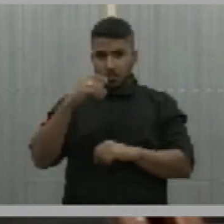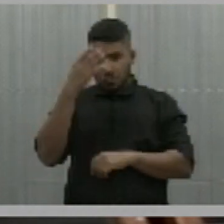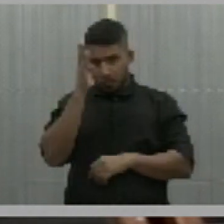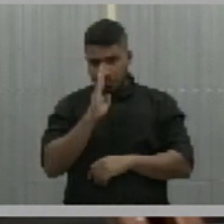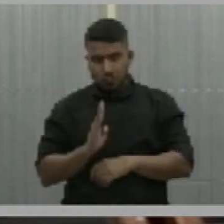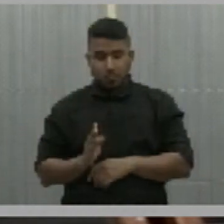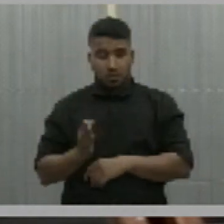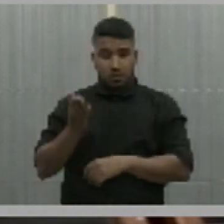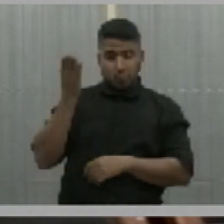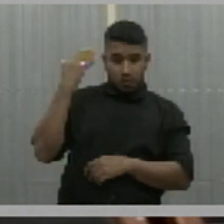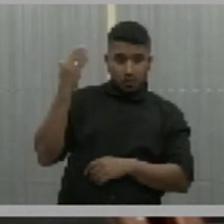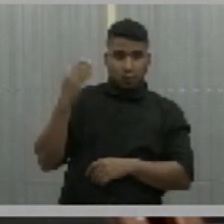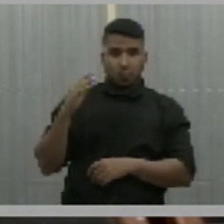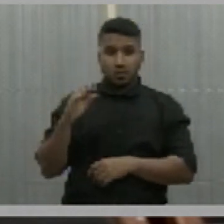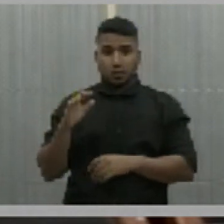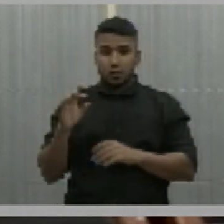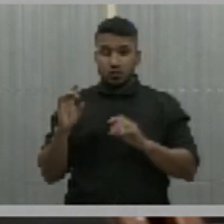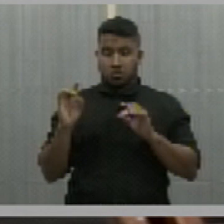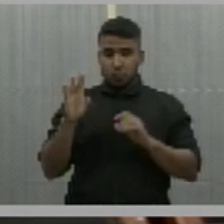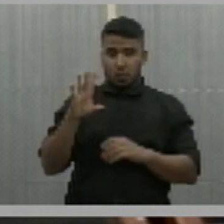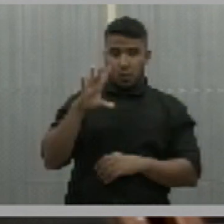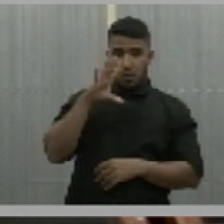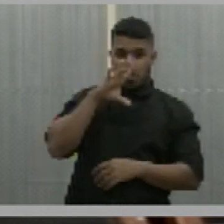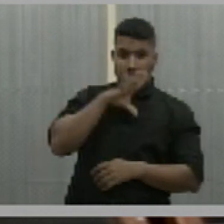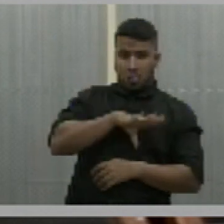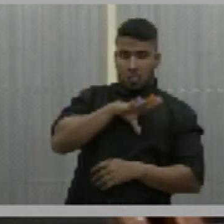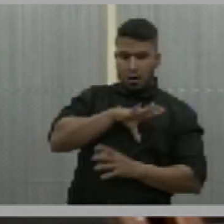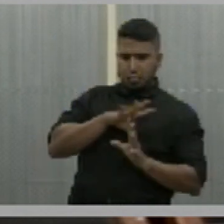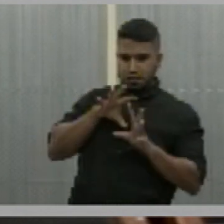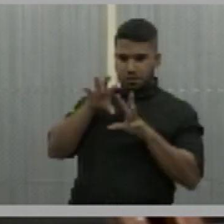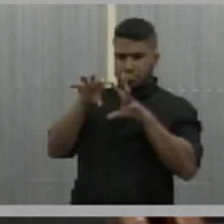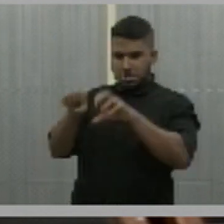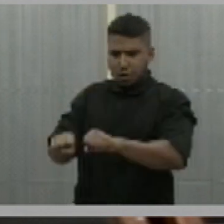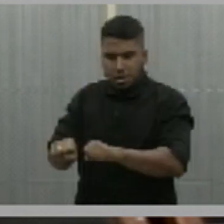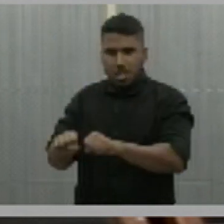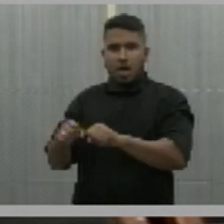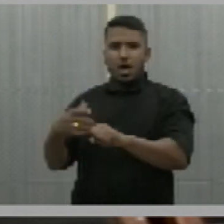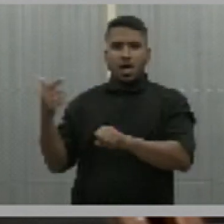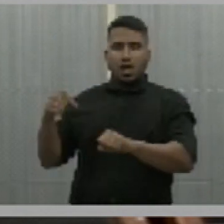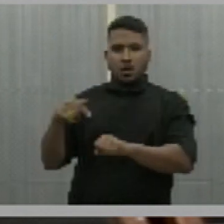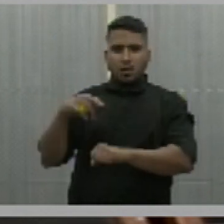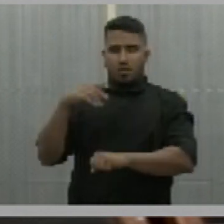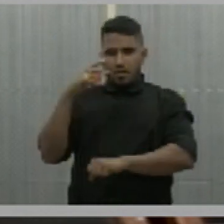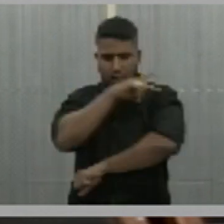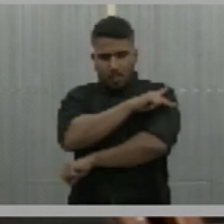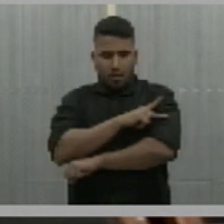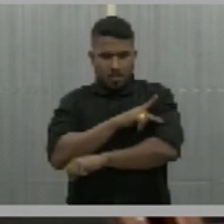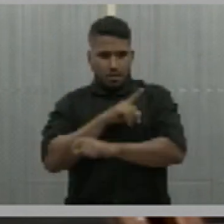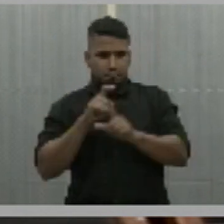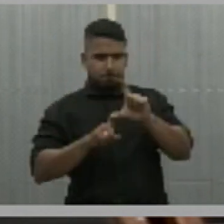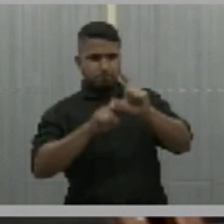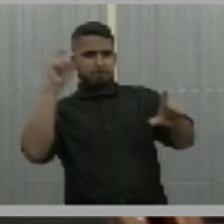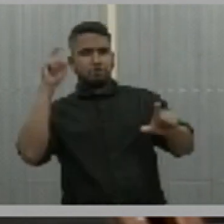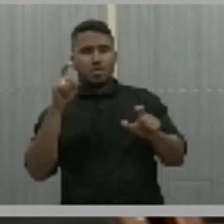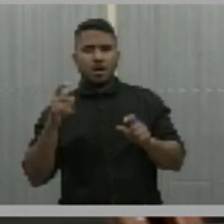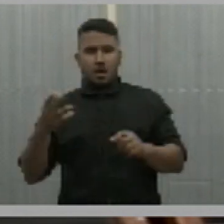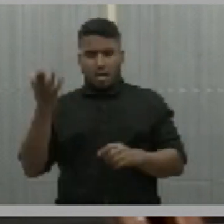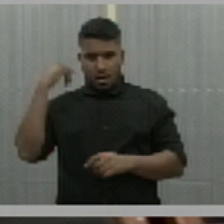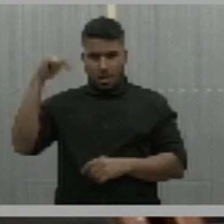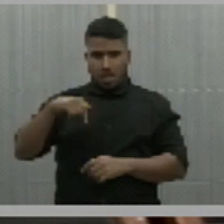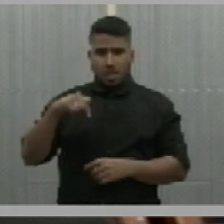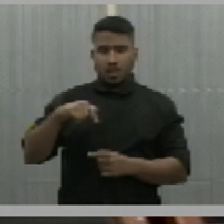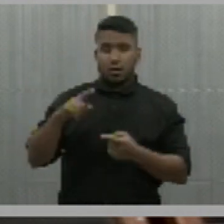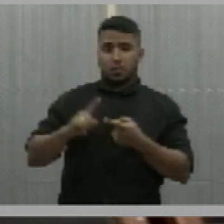que antes estava reservado a Portugal. Então, os campomaiorenses que ali se juntaram com cinharenses, com